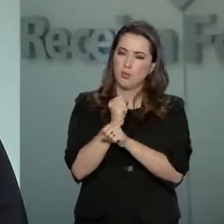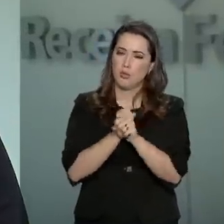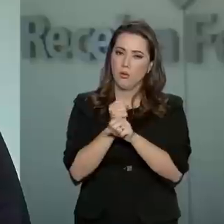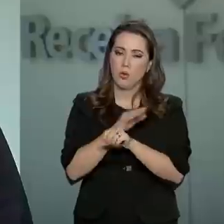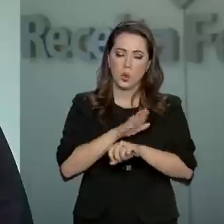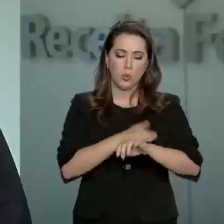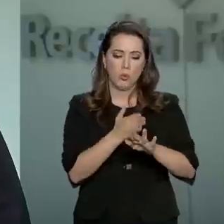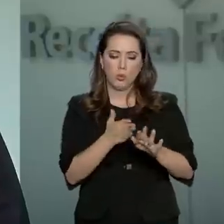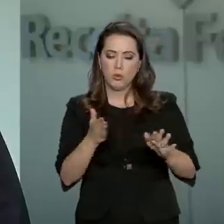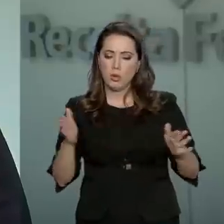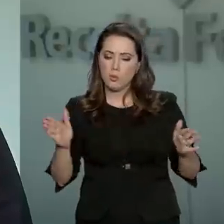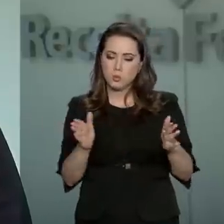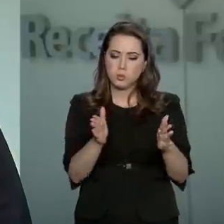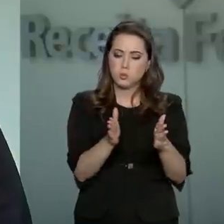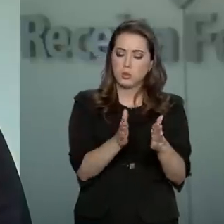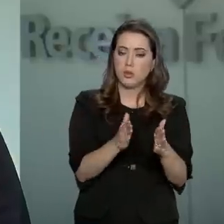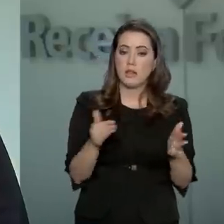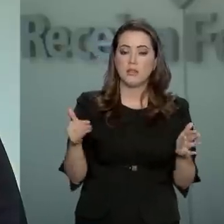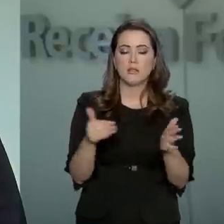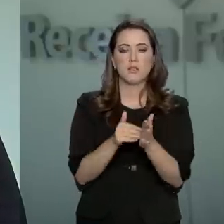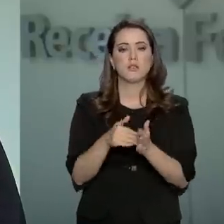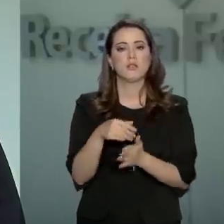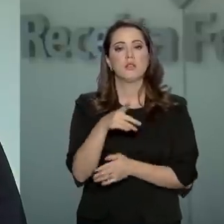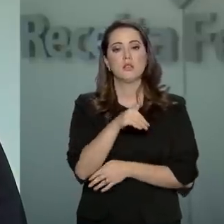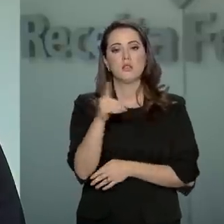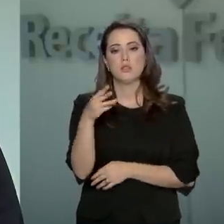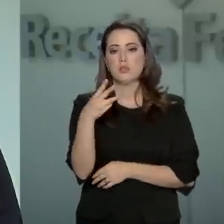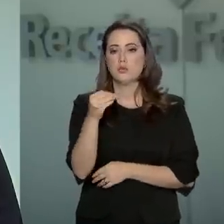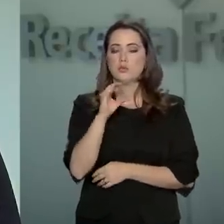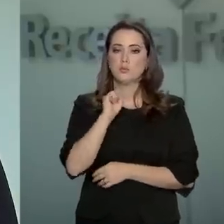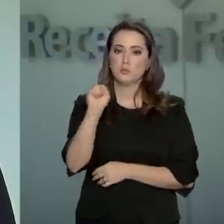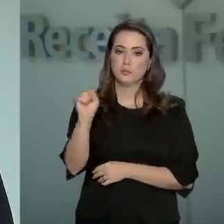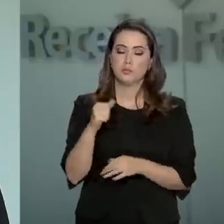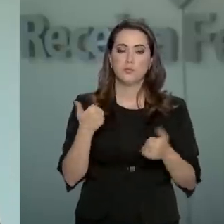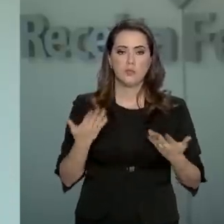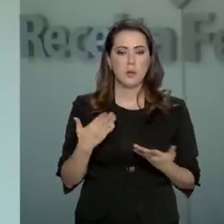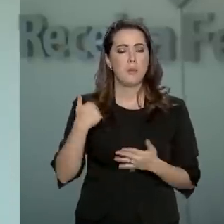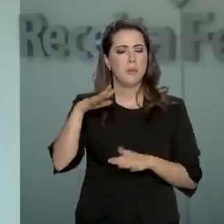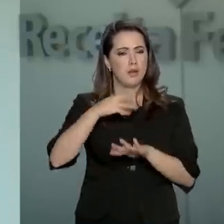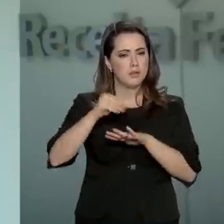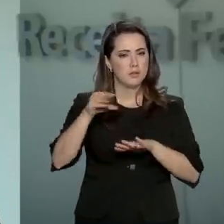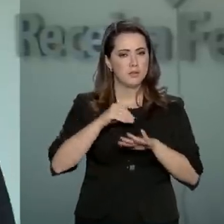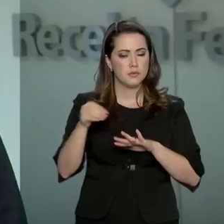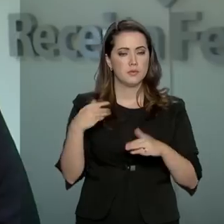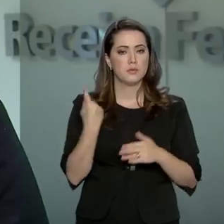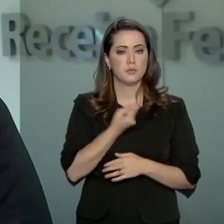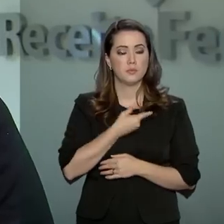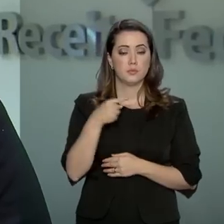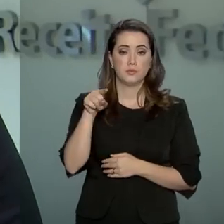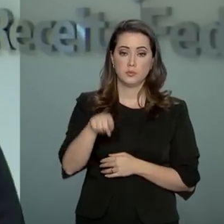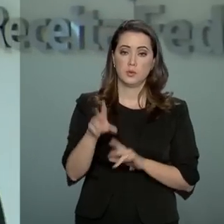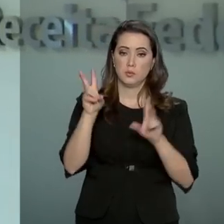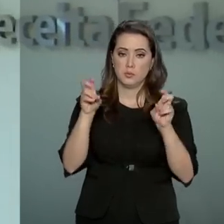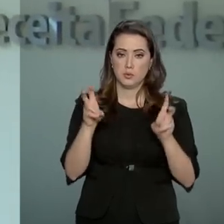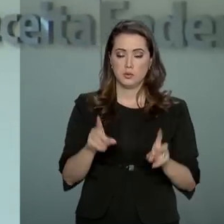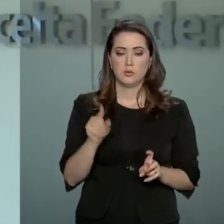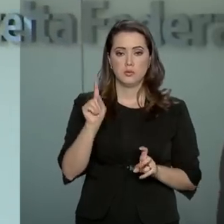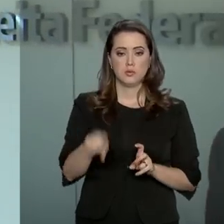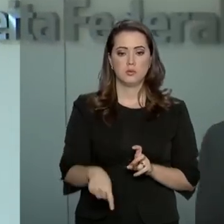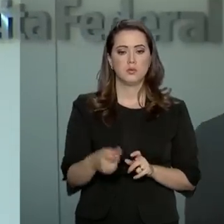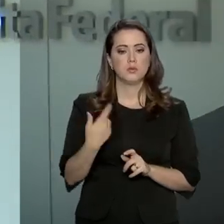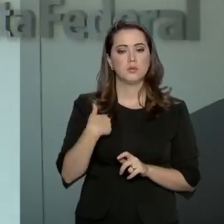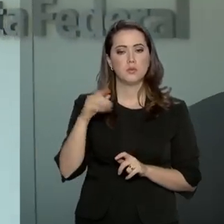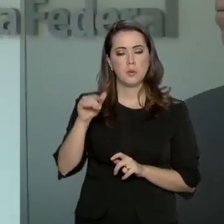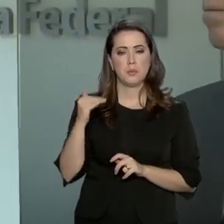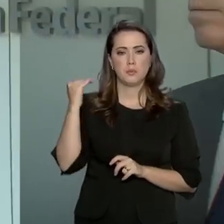o prazo é menor e vai até o dia 30 de abril. Quem tem mais informações para a gente sobre o assunto é